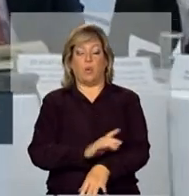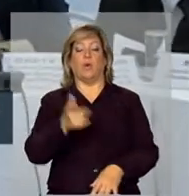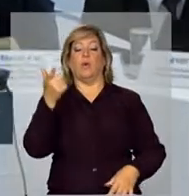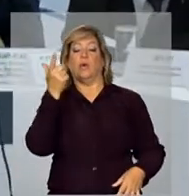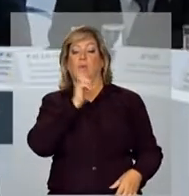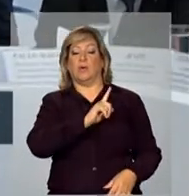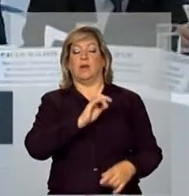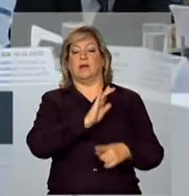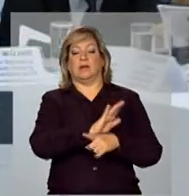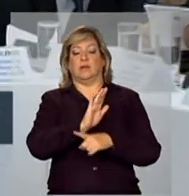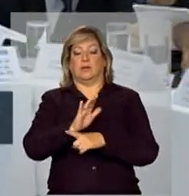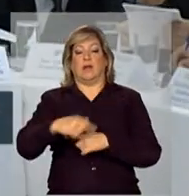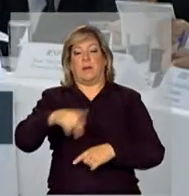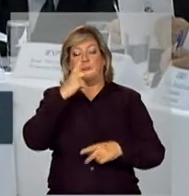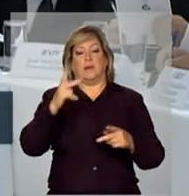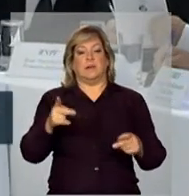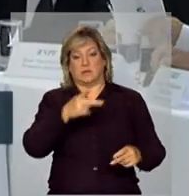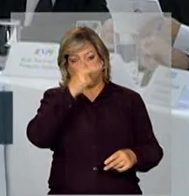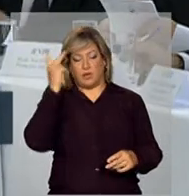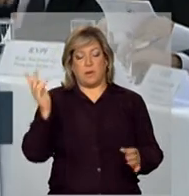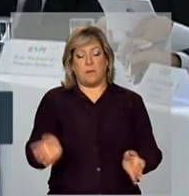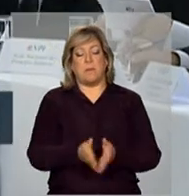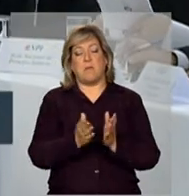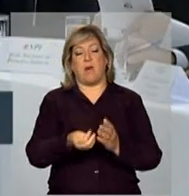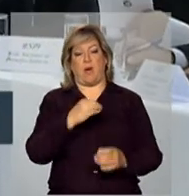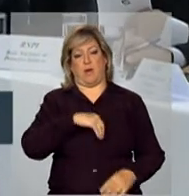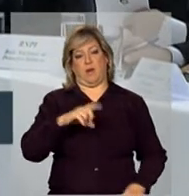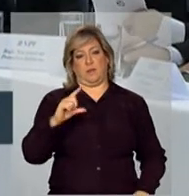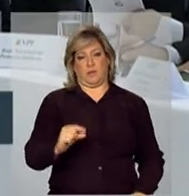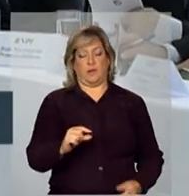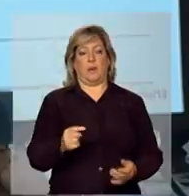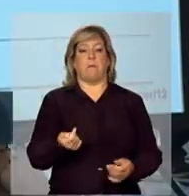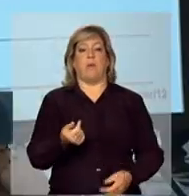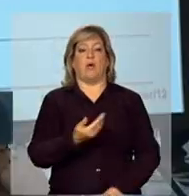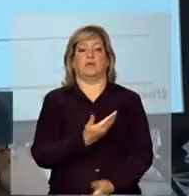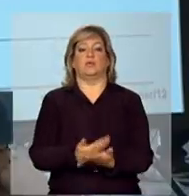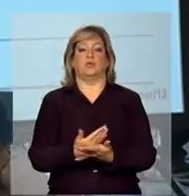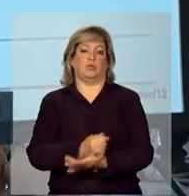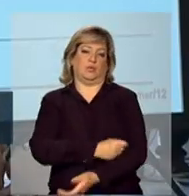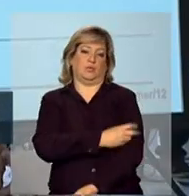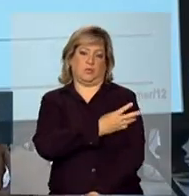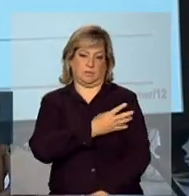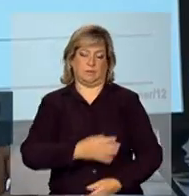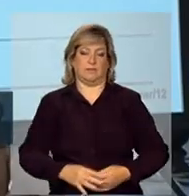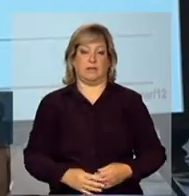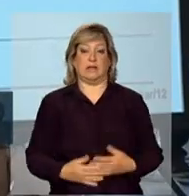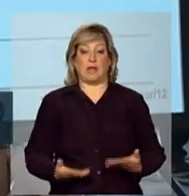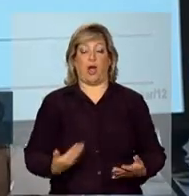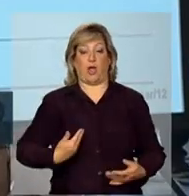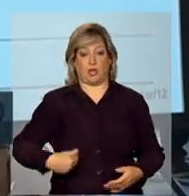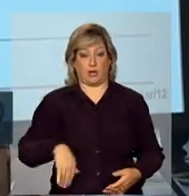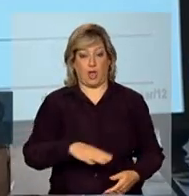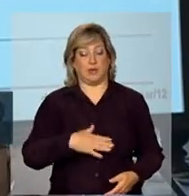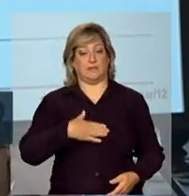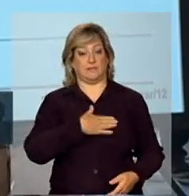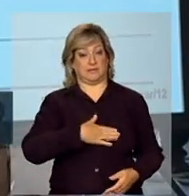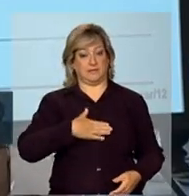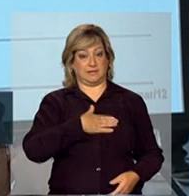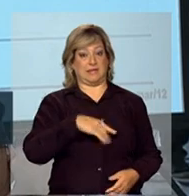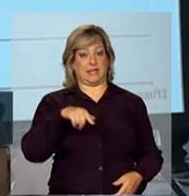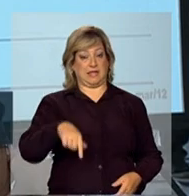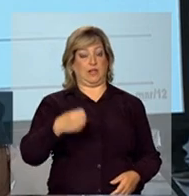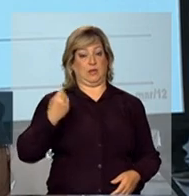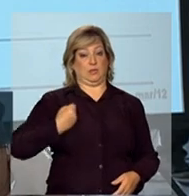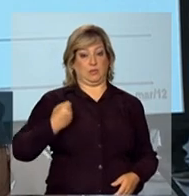chegar nessa população, que uma população de baixa renda e baixa escolaridade. nós comemoramos um número que é um número muito